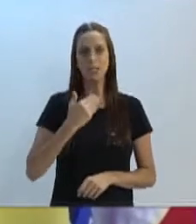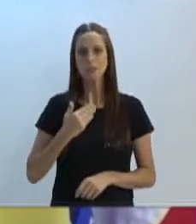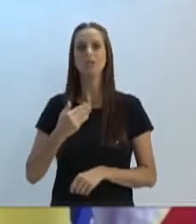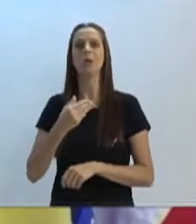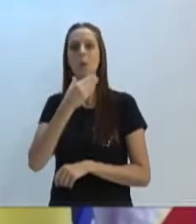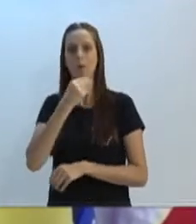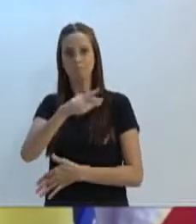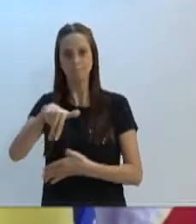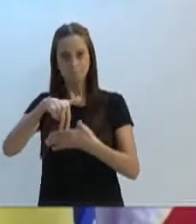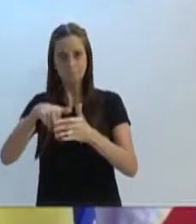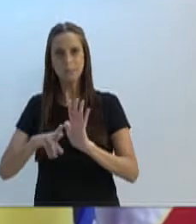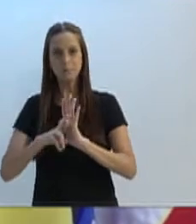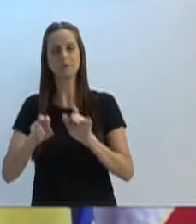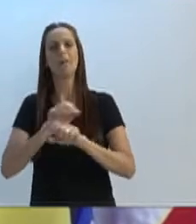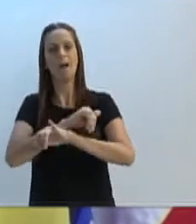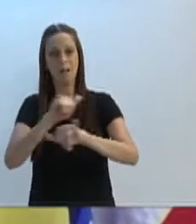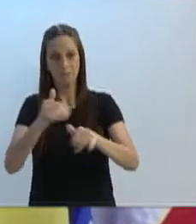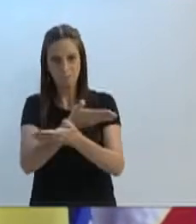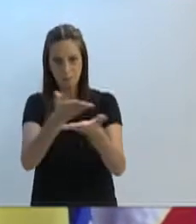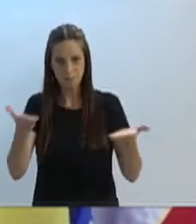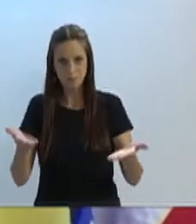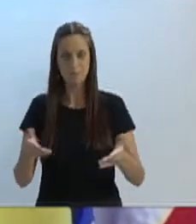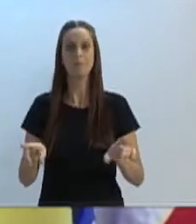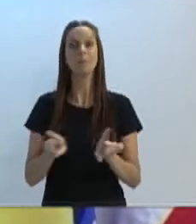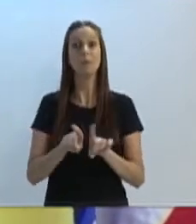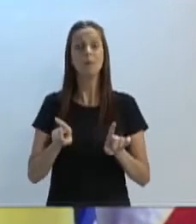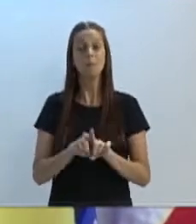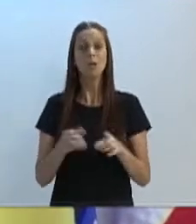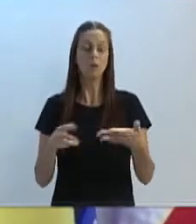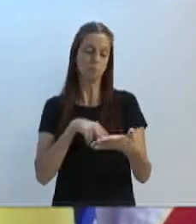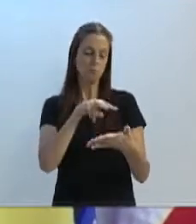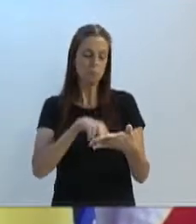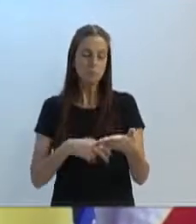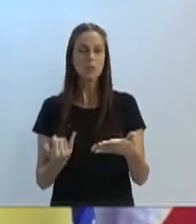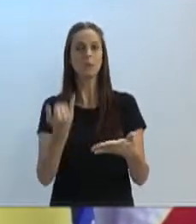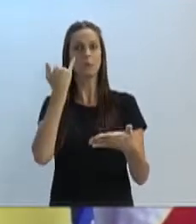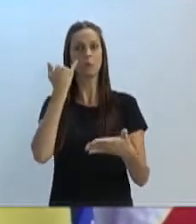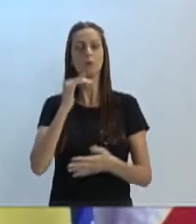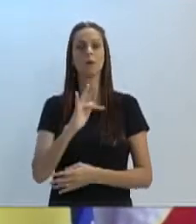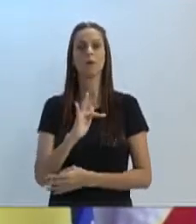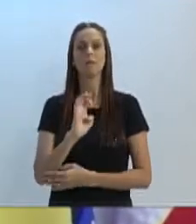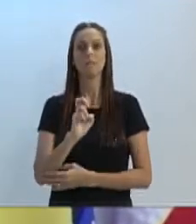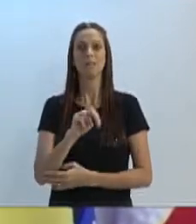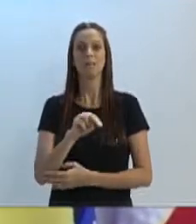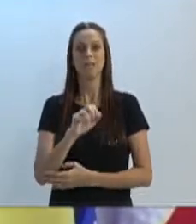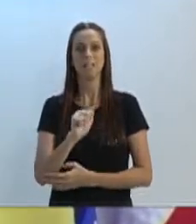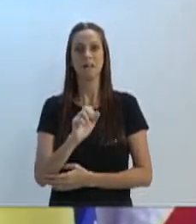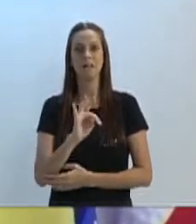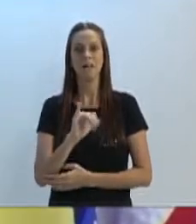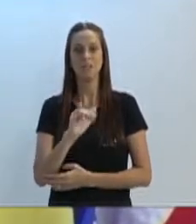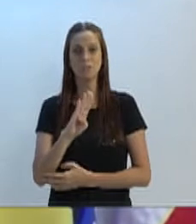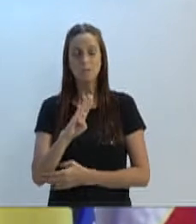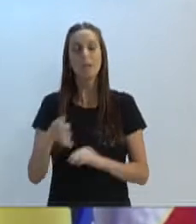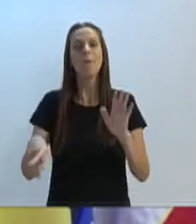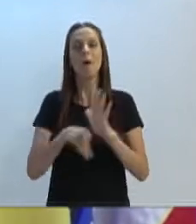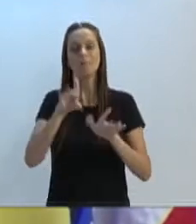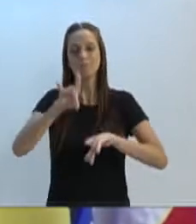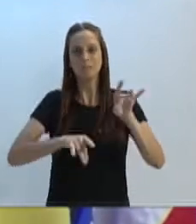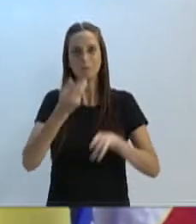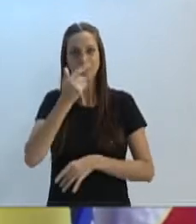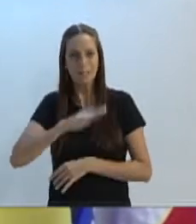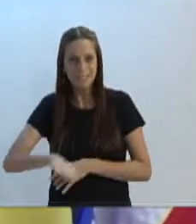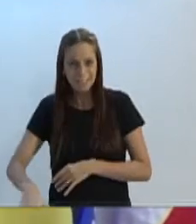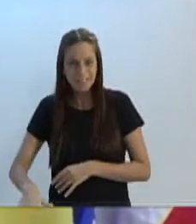Eu vi a notícia hoje de que o FENATIB, para quem não conhece, é o Festival Nacional de Teatro Infantil de Blumenau,